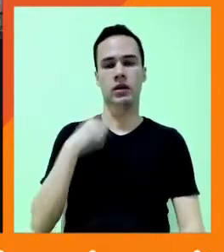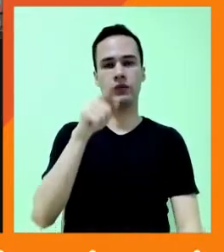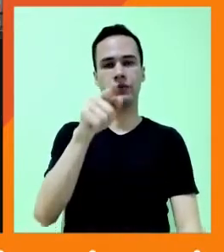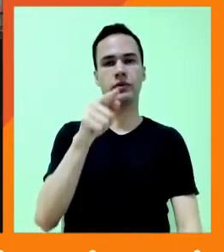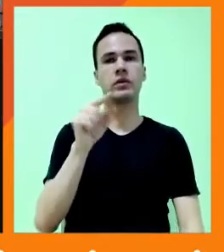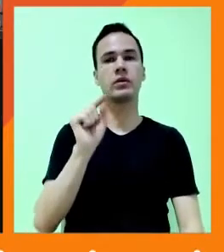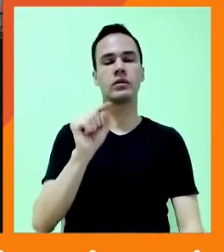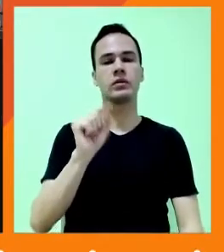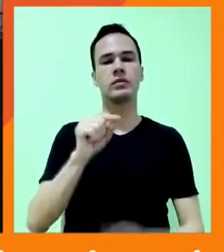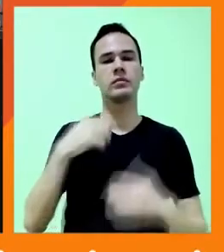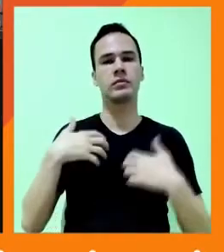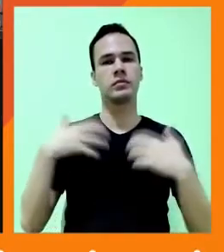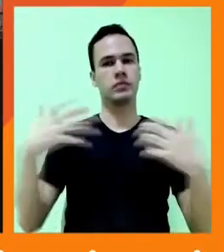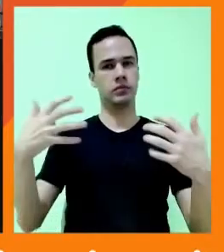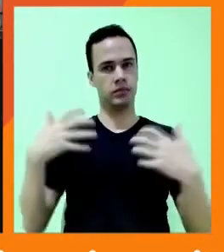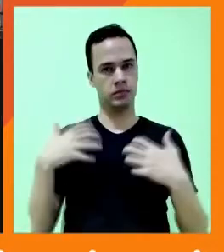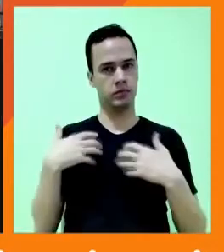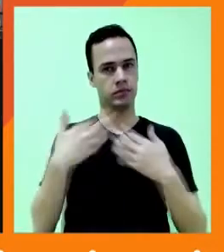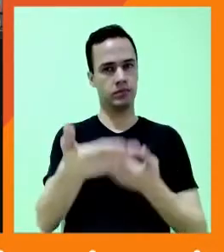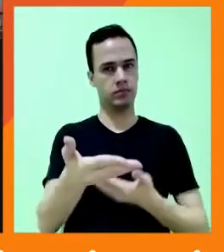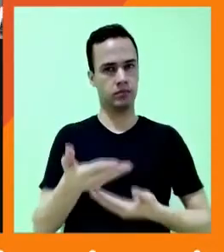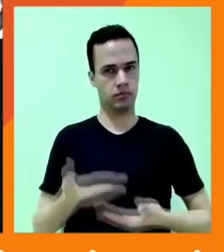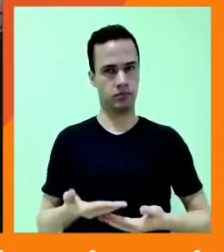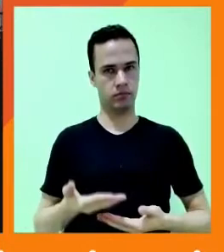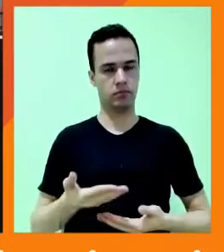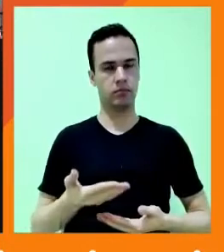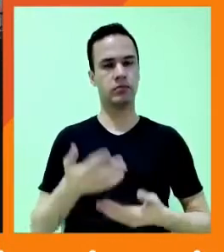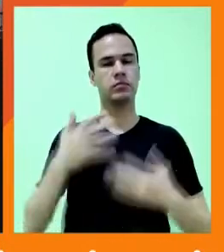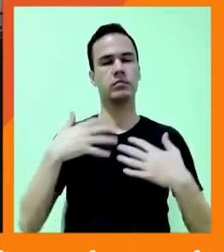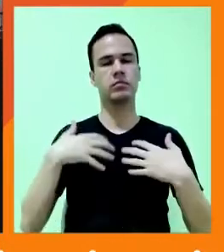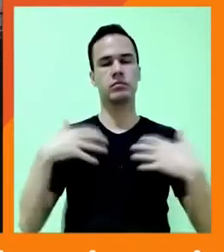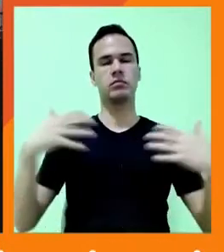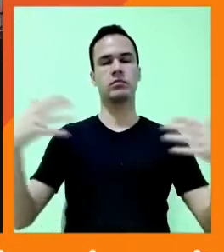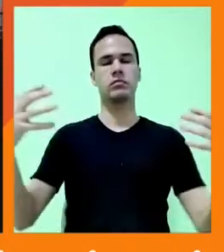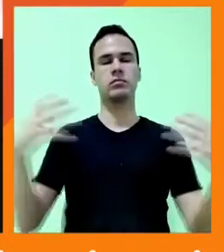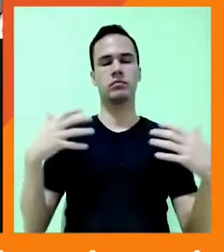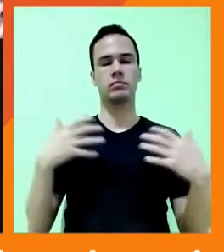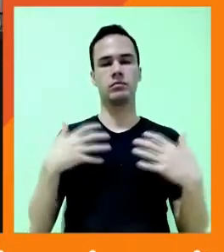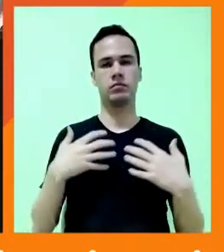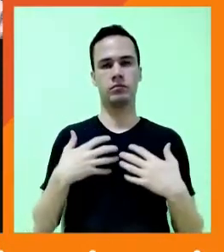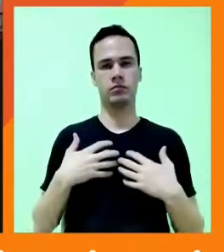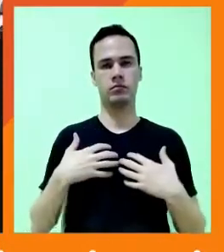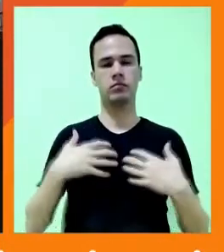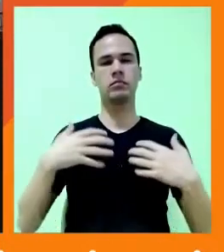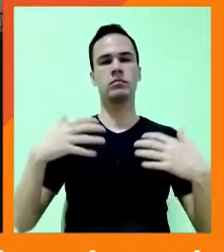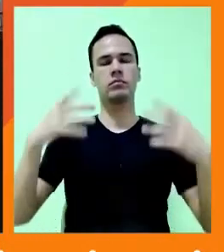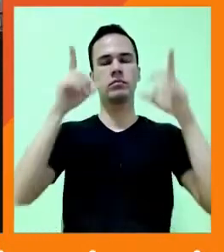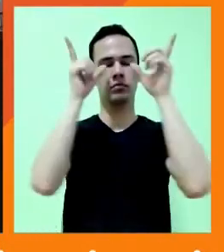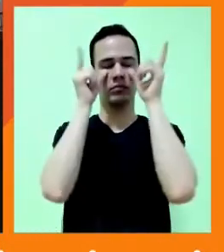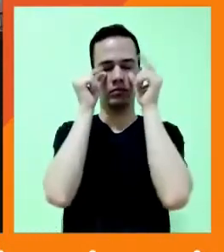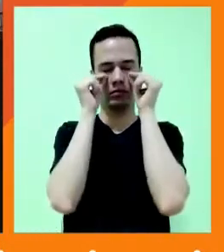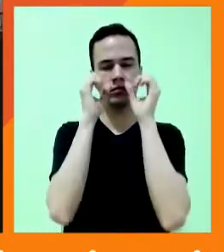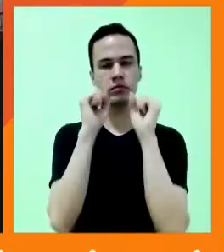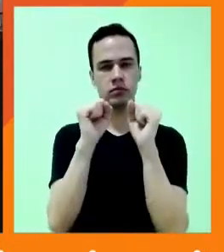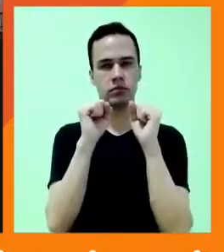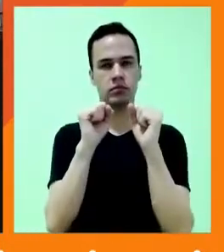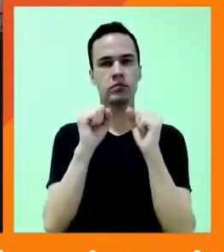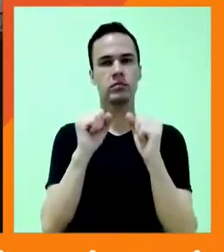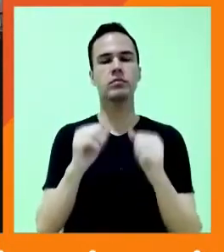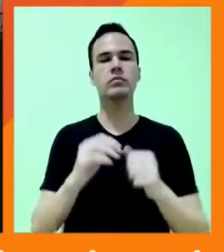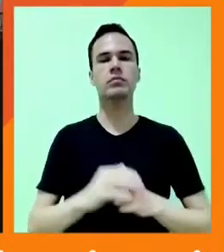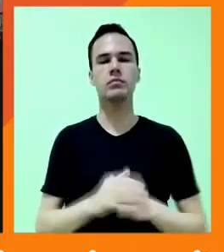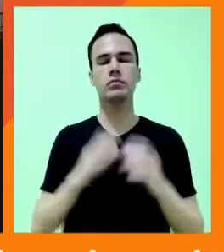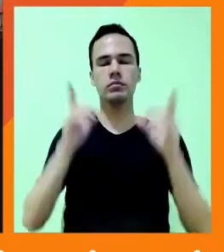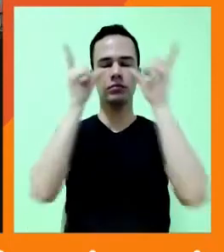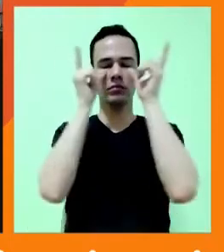convite para fazer para você agora. Respira pelos próximos 30 segundos. Se quiser fechar o olho, se você não achar tão hippie, fecha o olho.